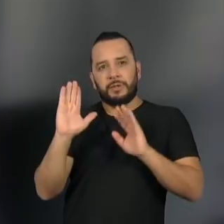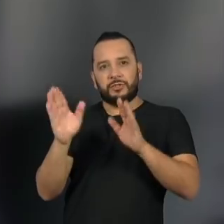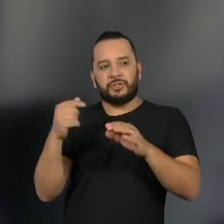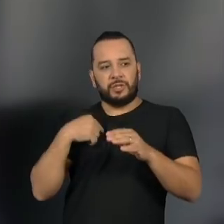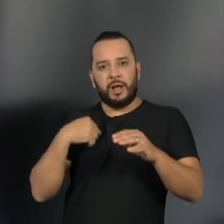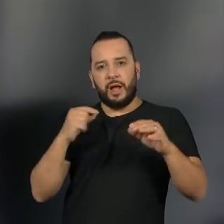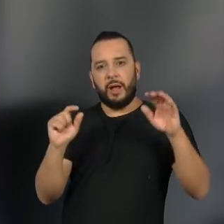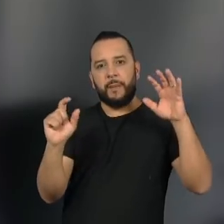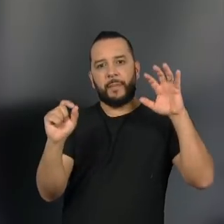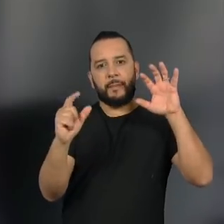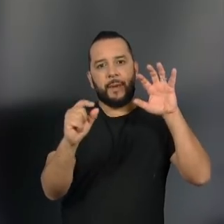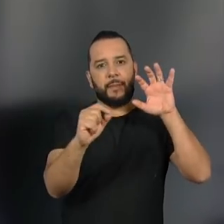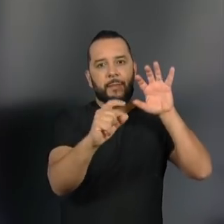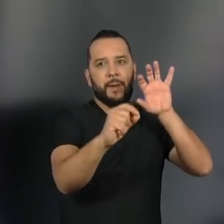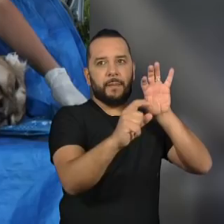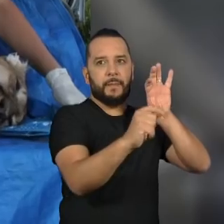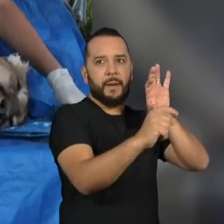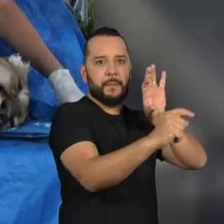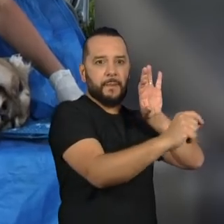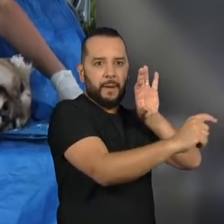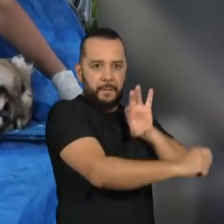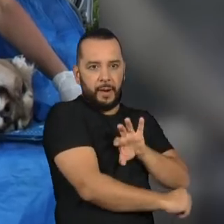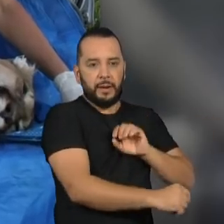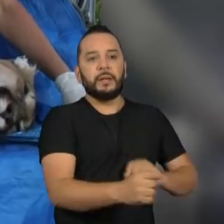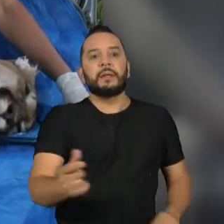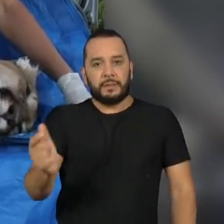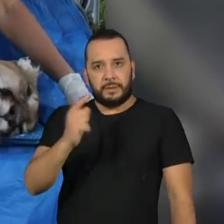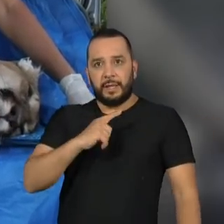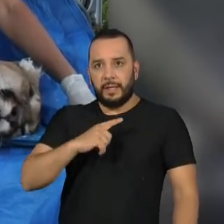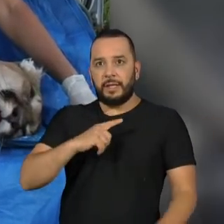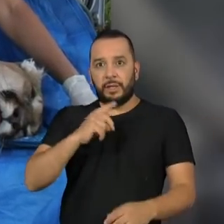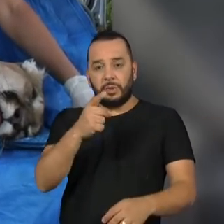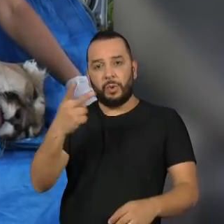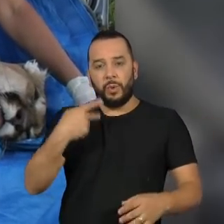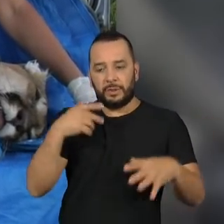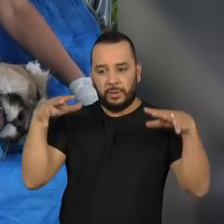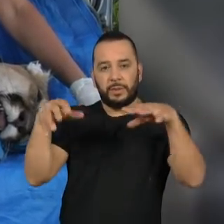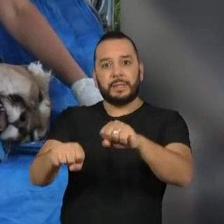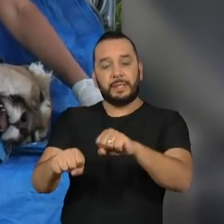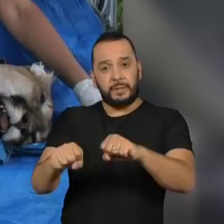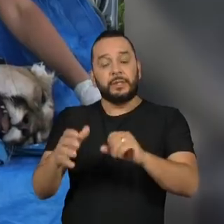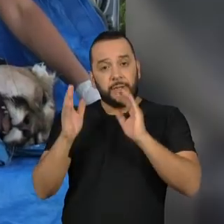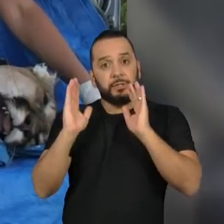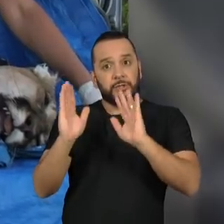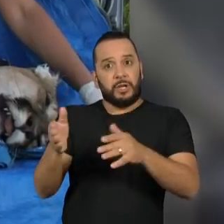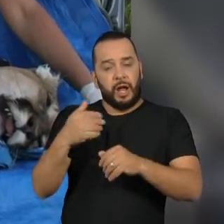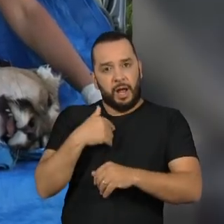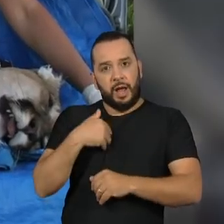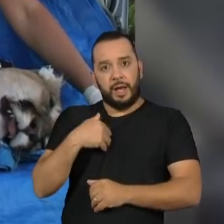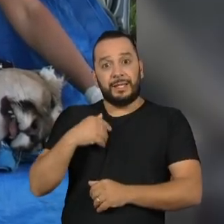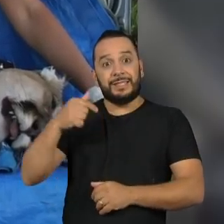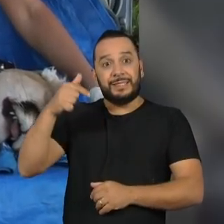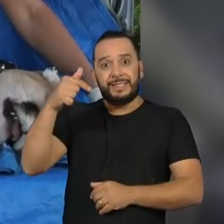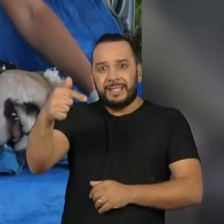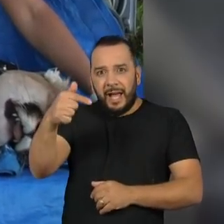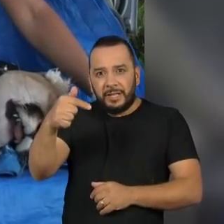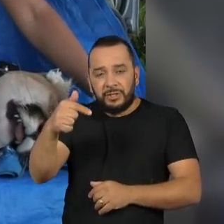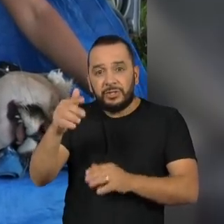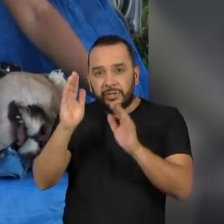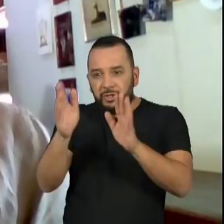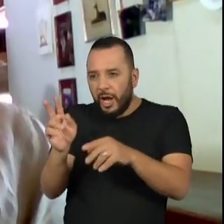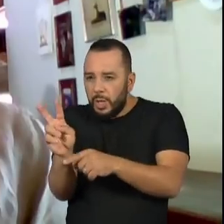indivíduos capturados, e a gente conseguiu informações de 7 indivíduos, essas foram as primeiras onças pardas